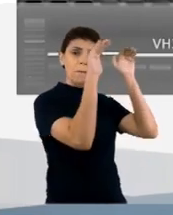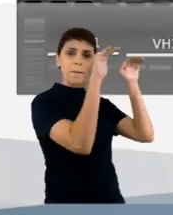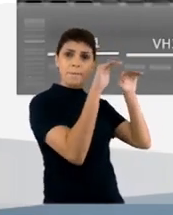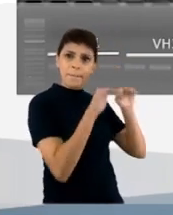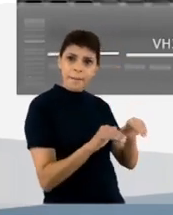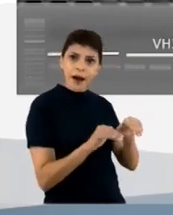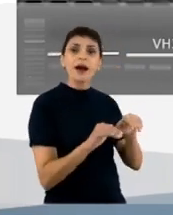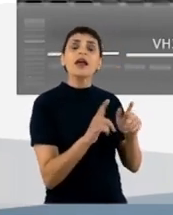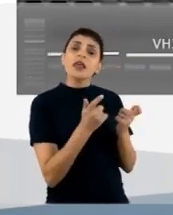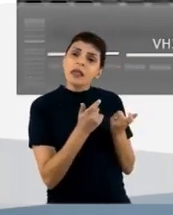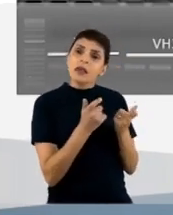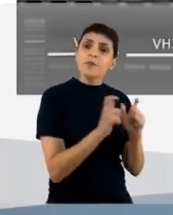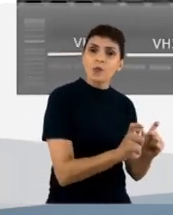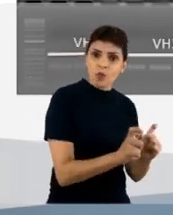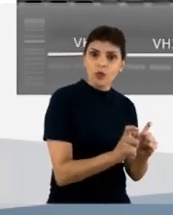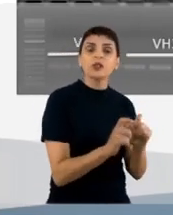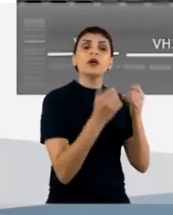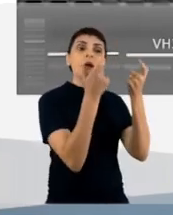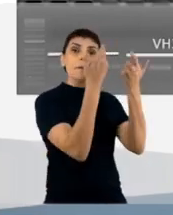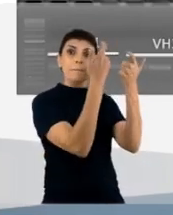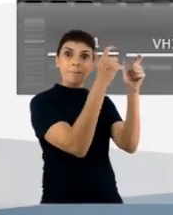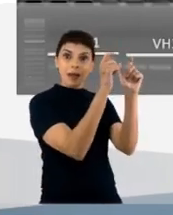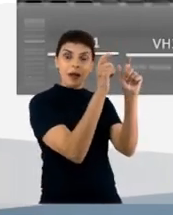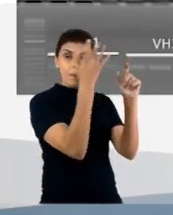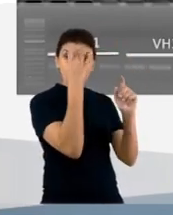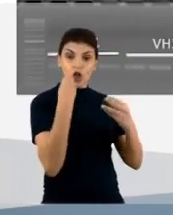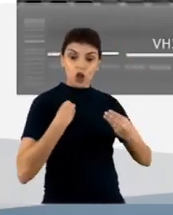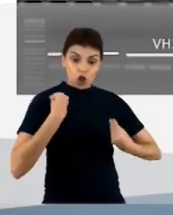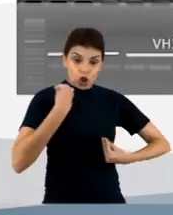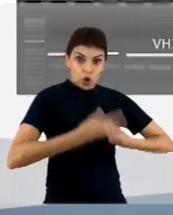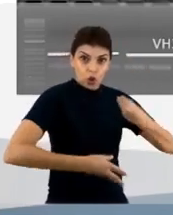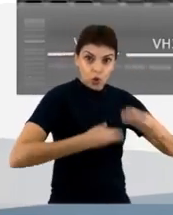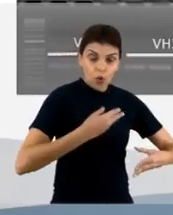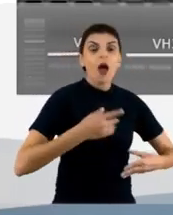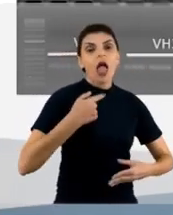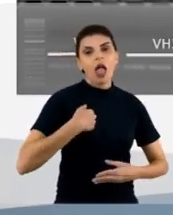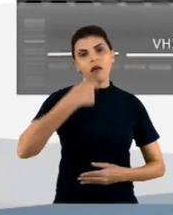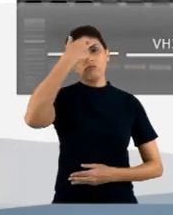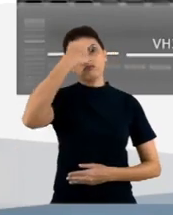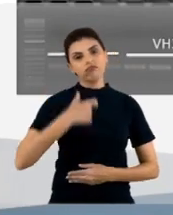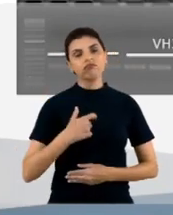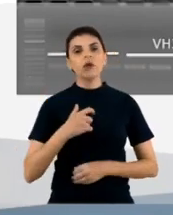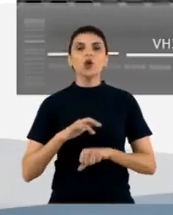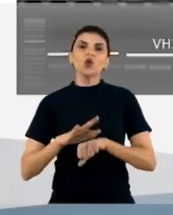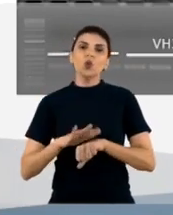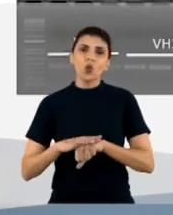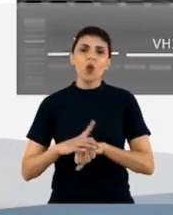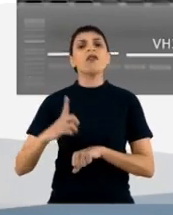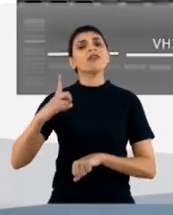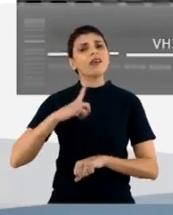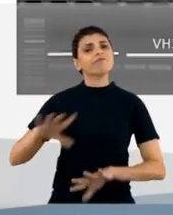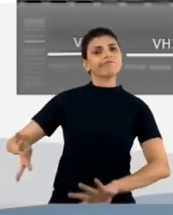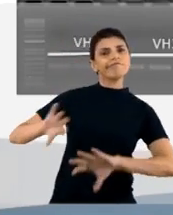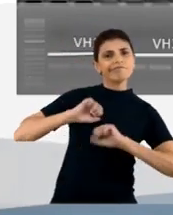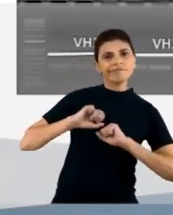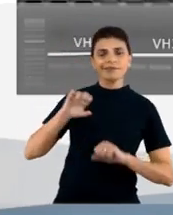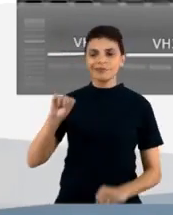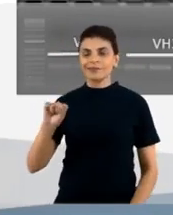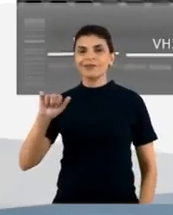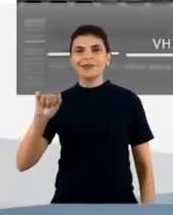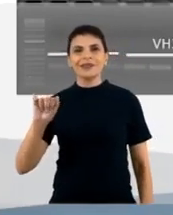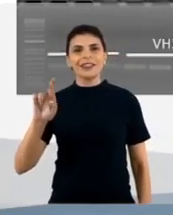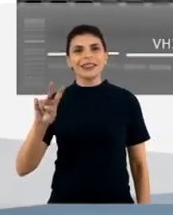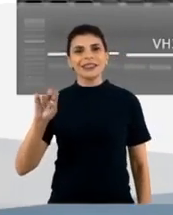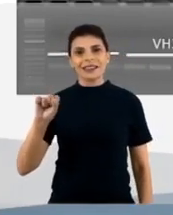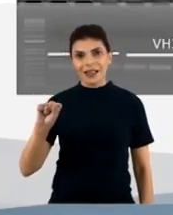chamamos de imune, que é aquela a partir de doadores doentes que estão infectados com o SARS-CoV